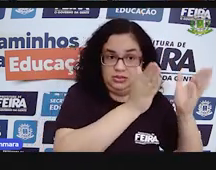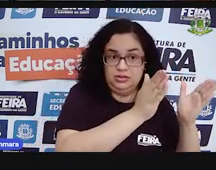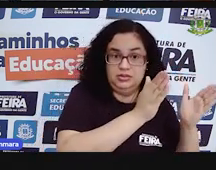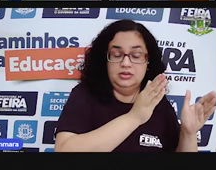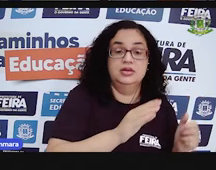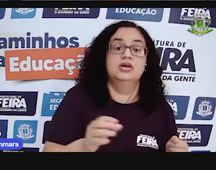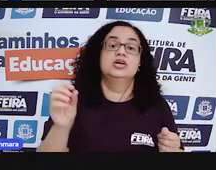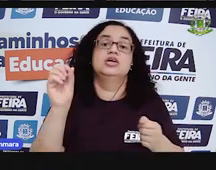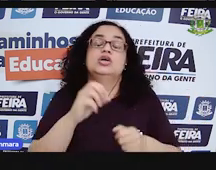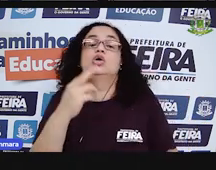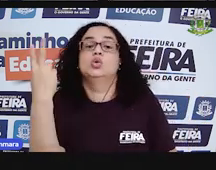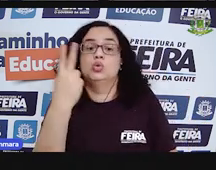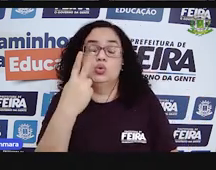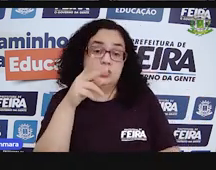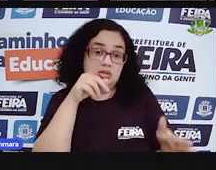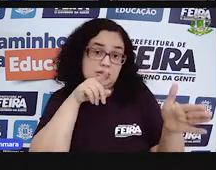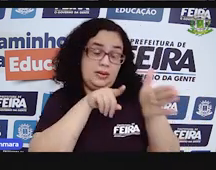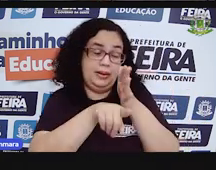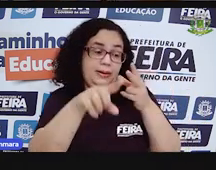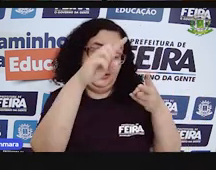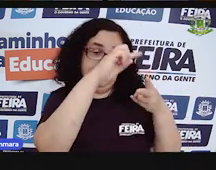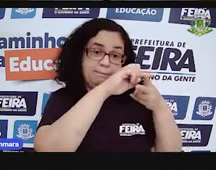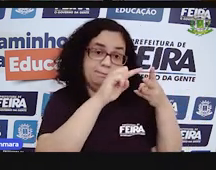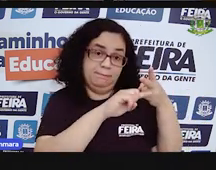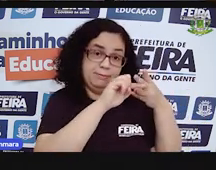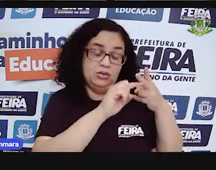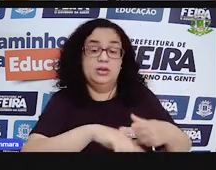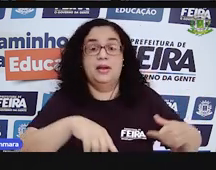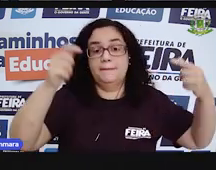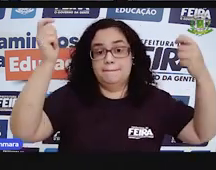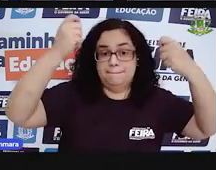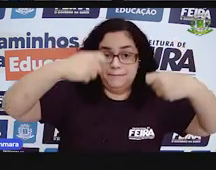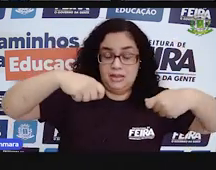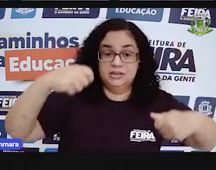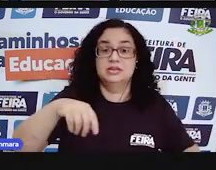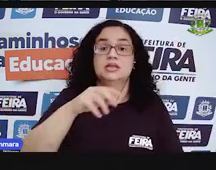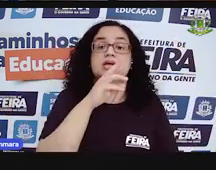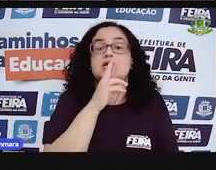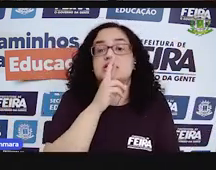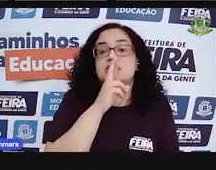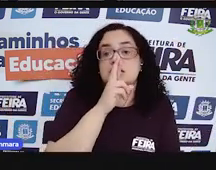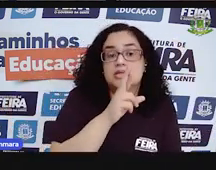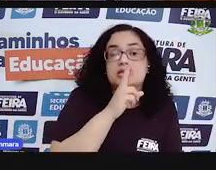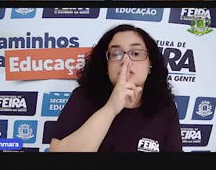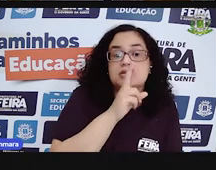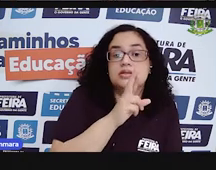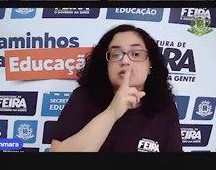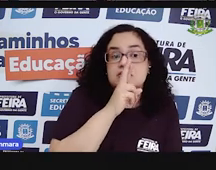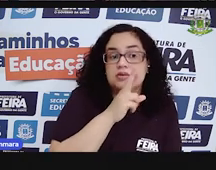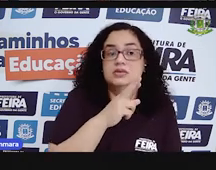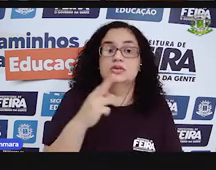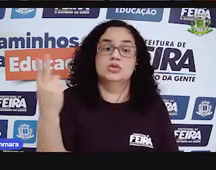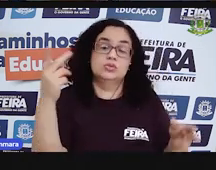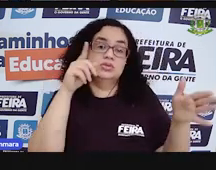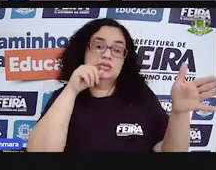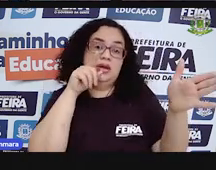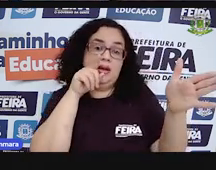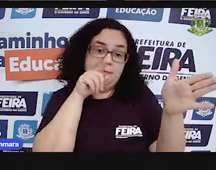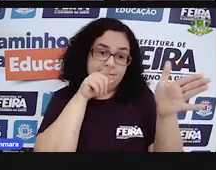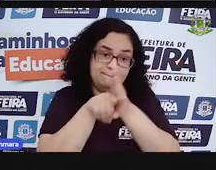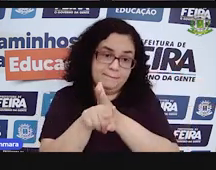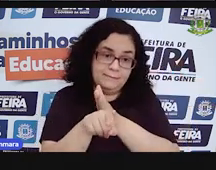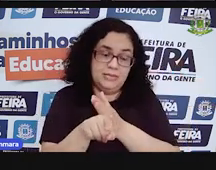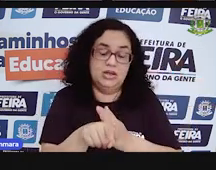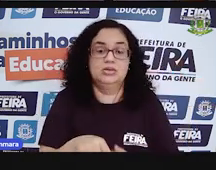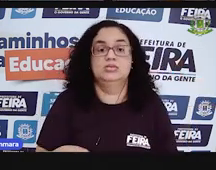foi feito duas perguntas para essa tabela. Então, a gente precisava resolver, achar a resposta dessas duas perguntas que tinham a ver